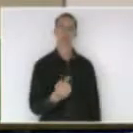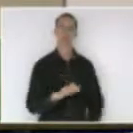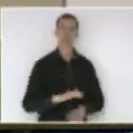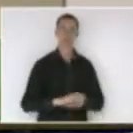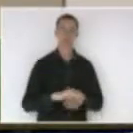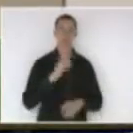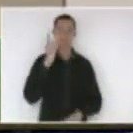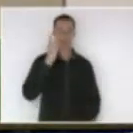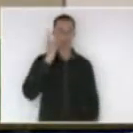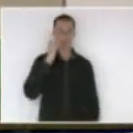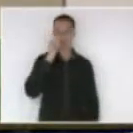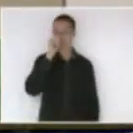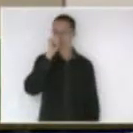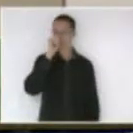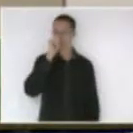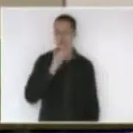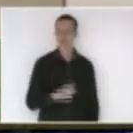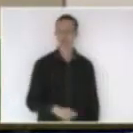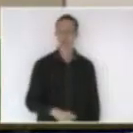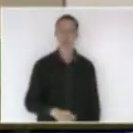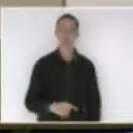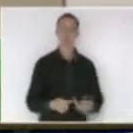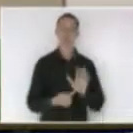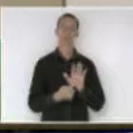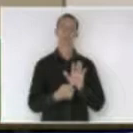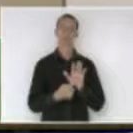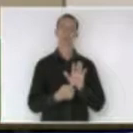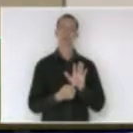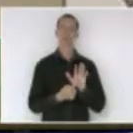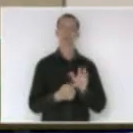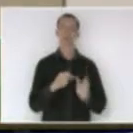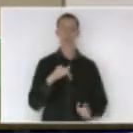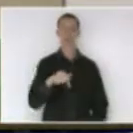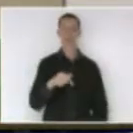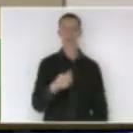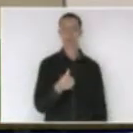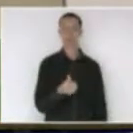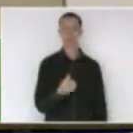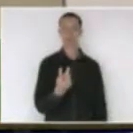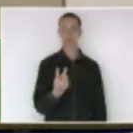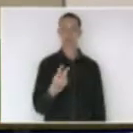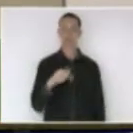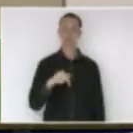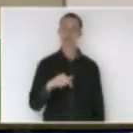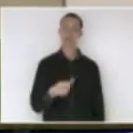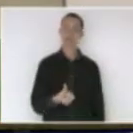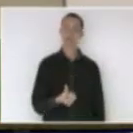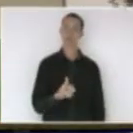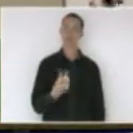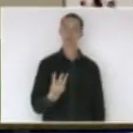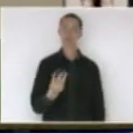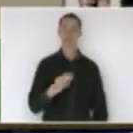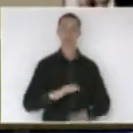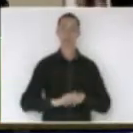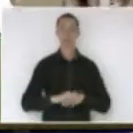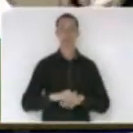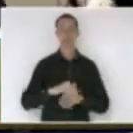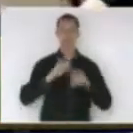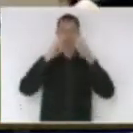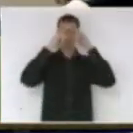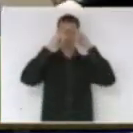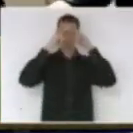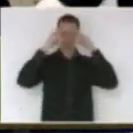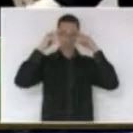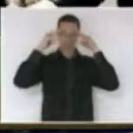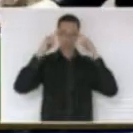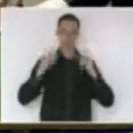deputado João Amin indicação sete e meia dois e sete e meia três do deputado Neu de Sareta